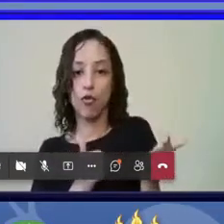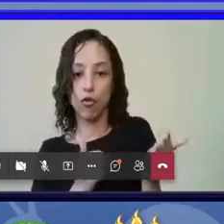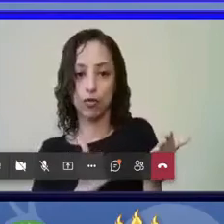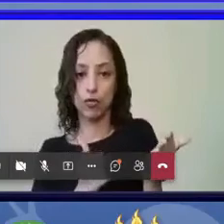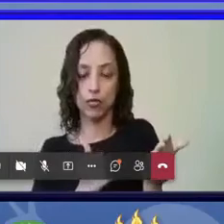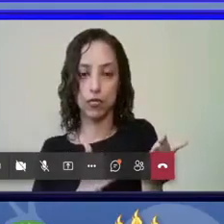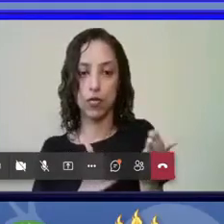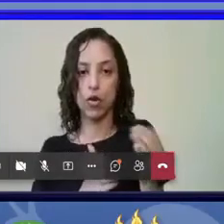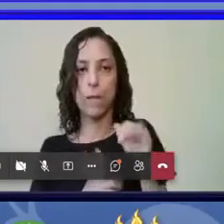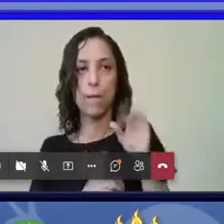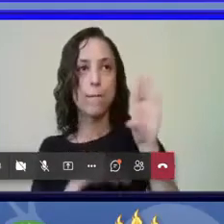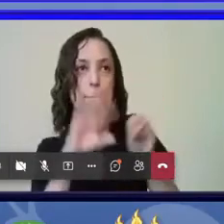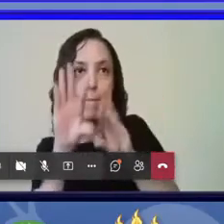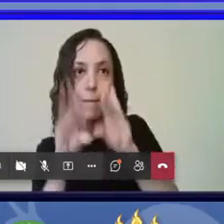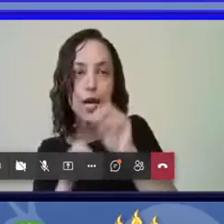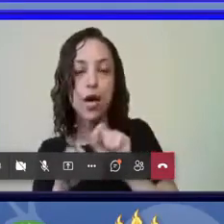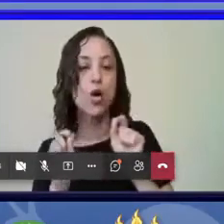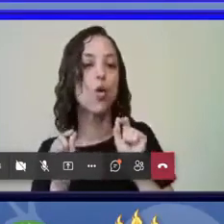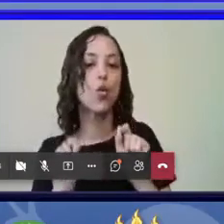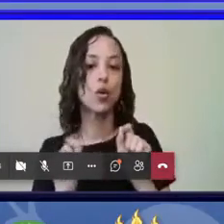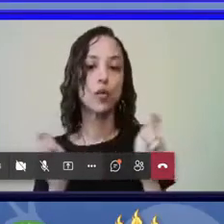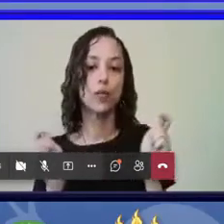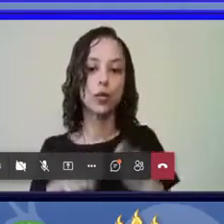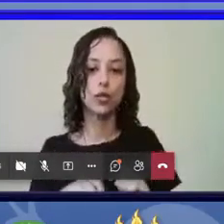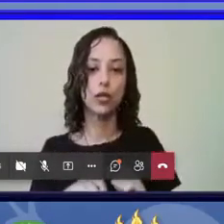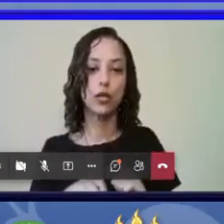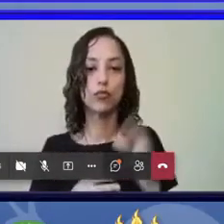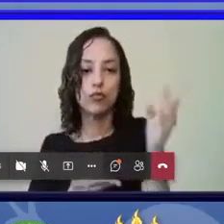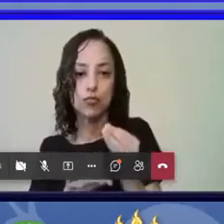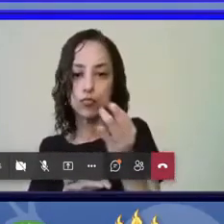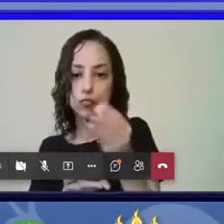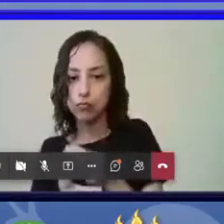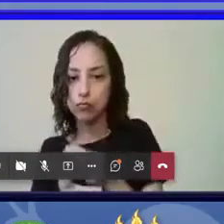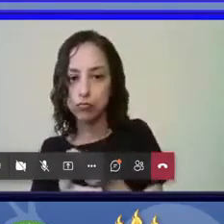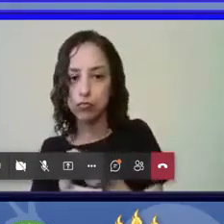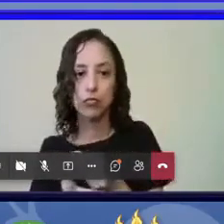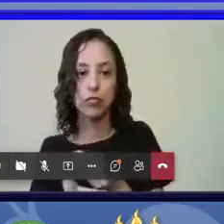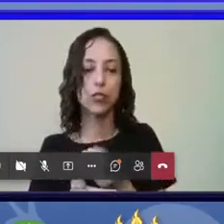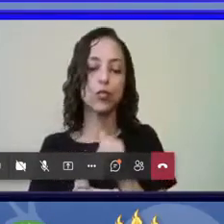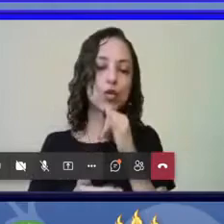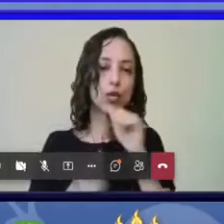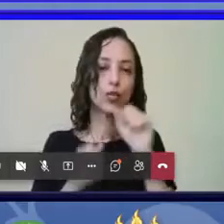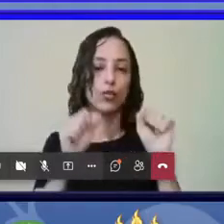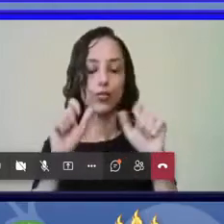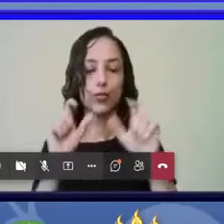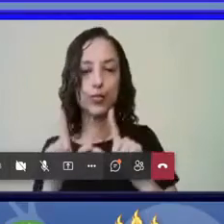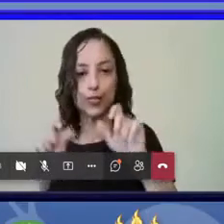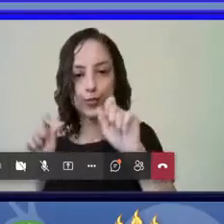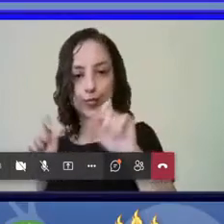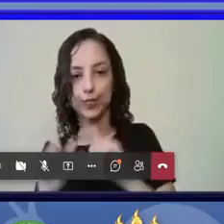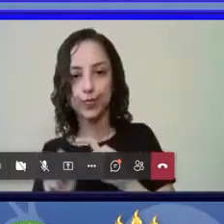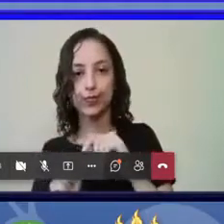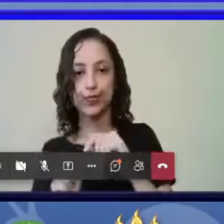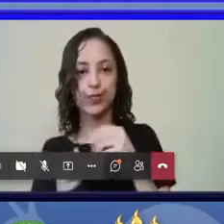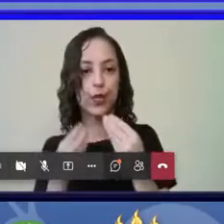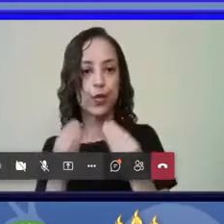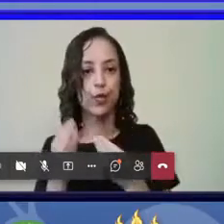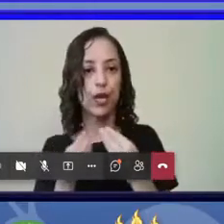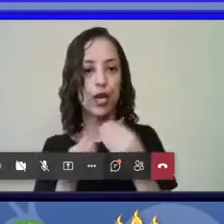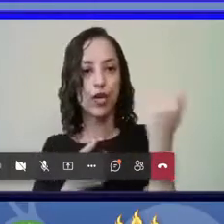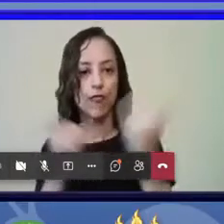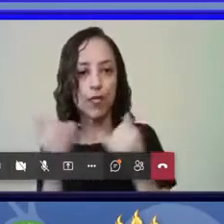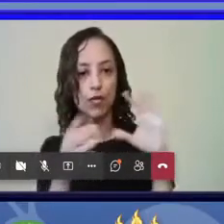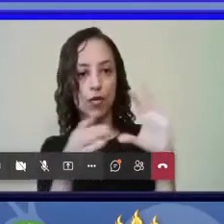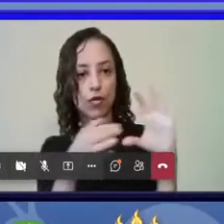trazer? Nós podemos trazer imagens, informações atreladas